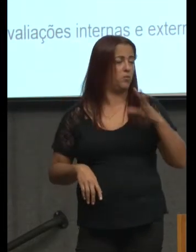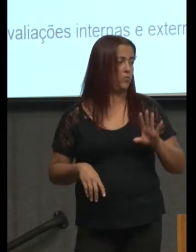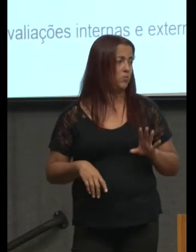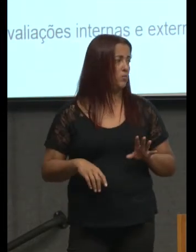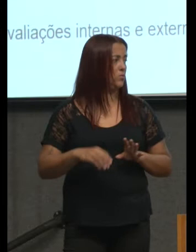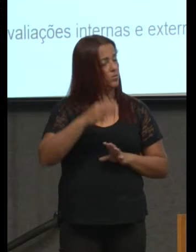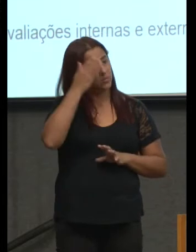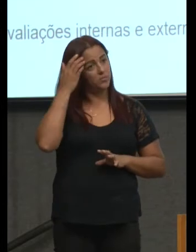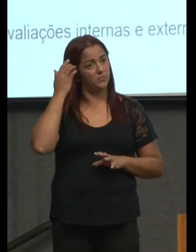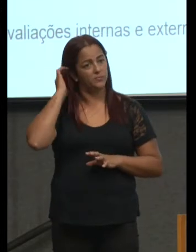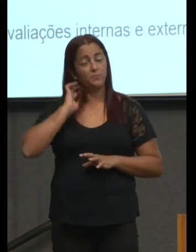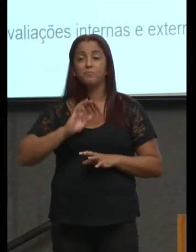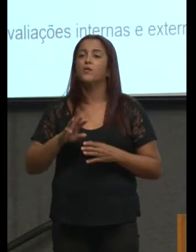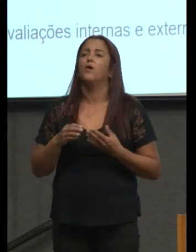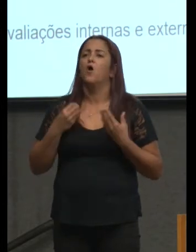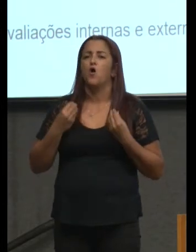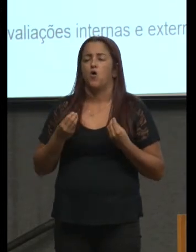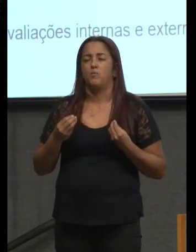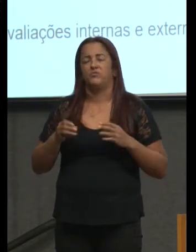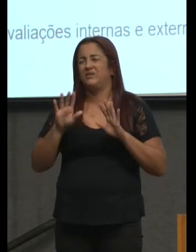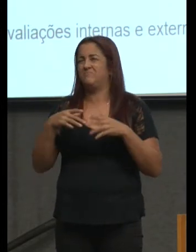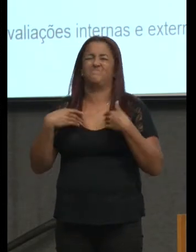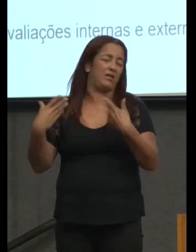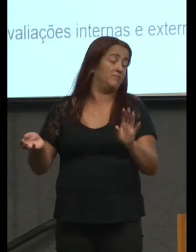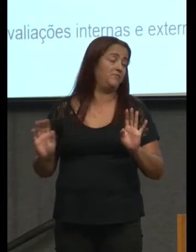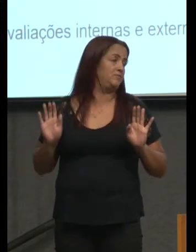como é que bom enfim